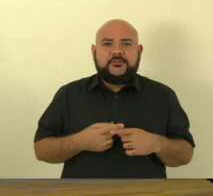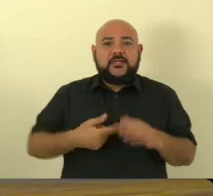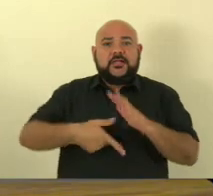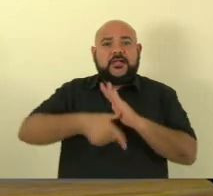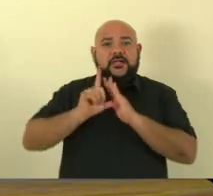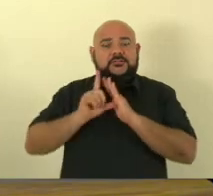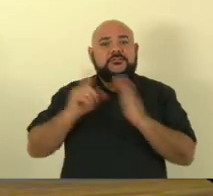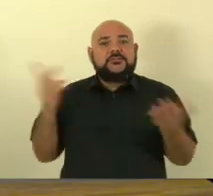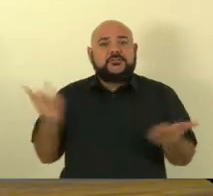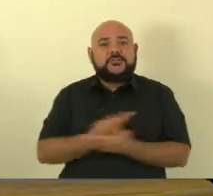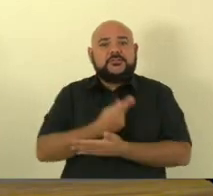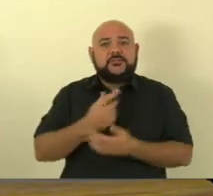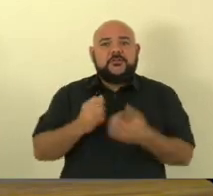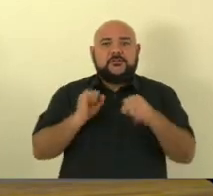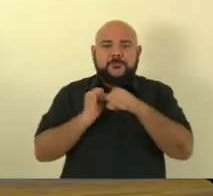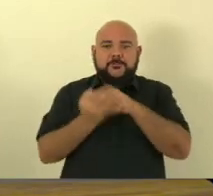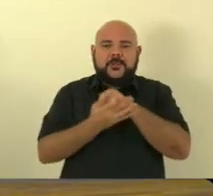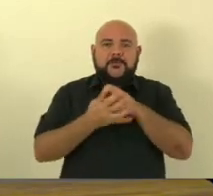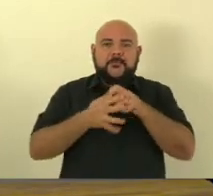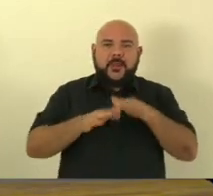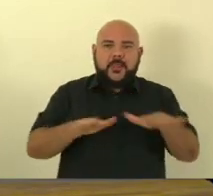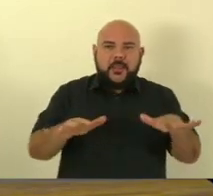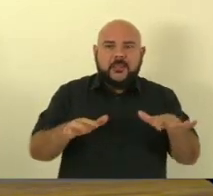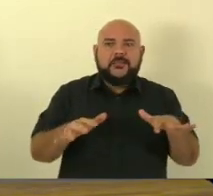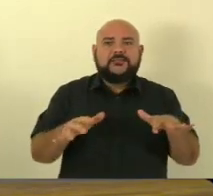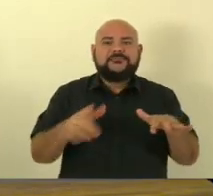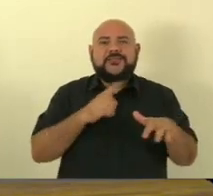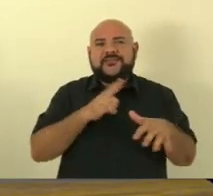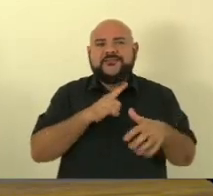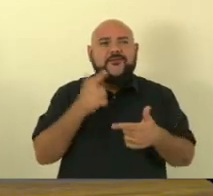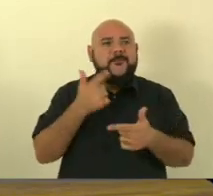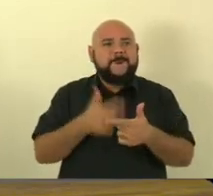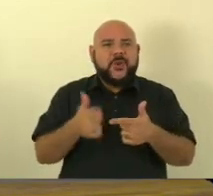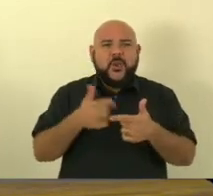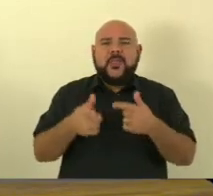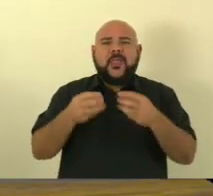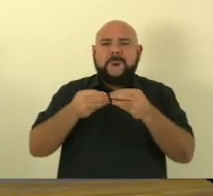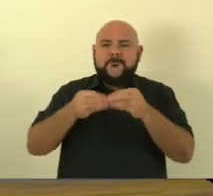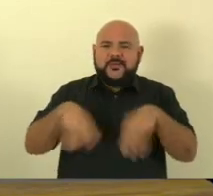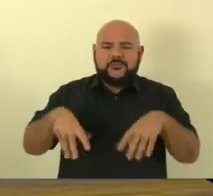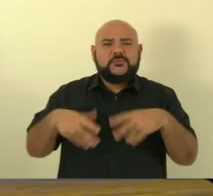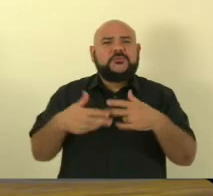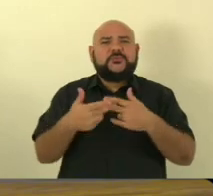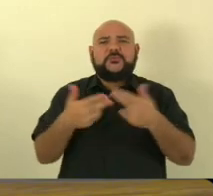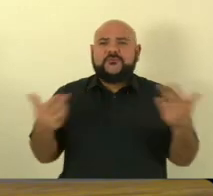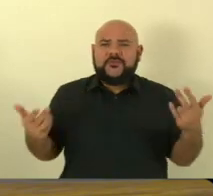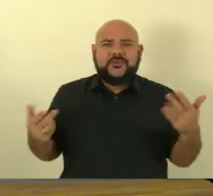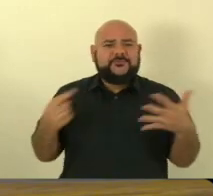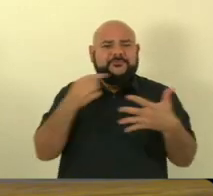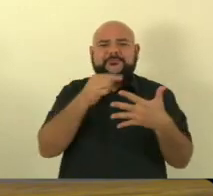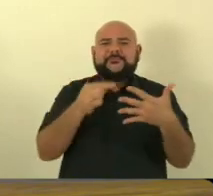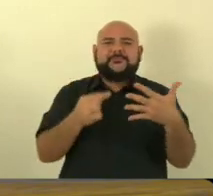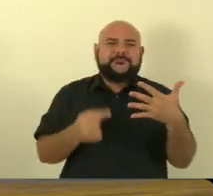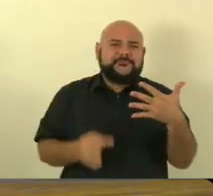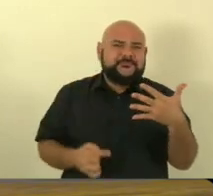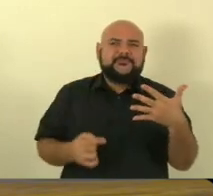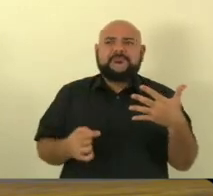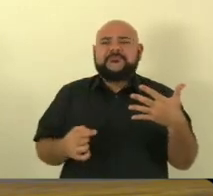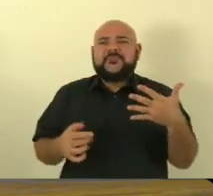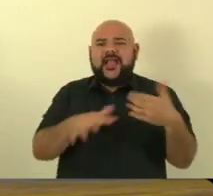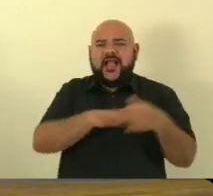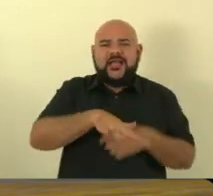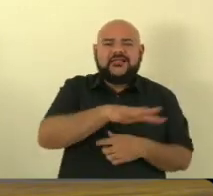em que nós tivemos problemas econômicos, claro, problemas de saúde pública, milhões de mortes,